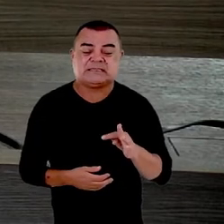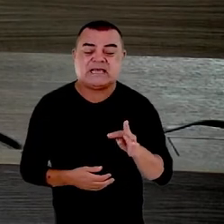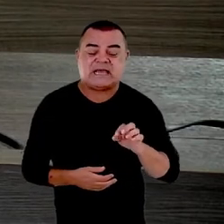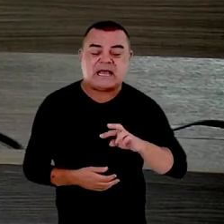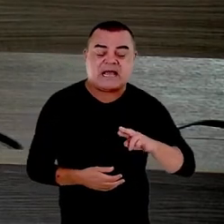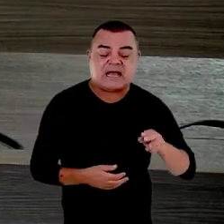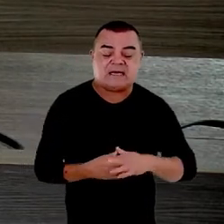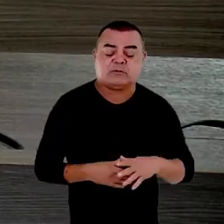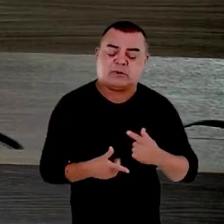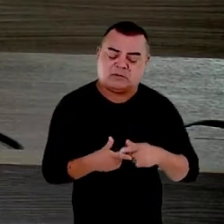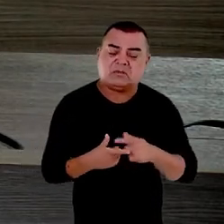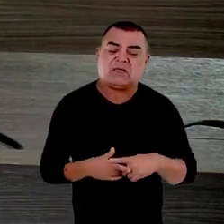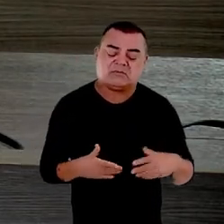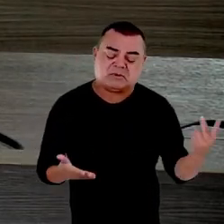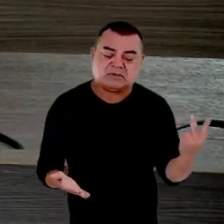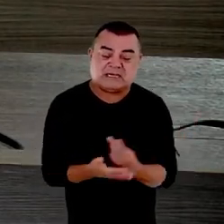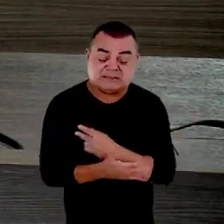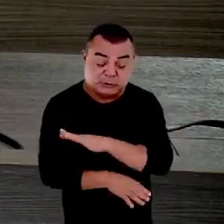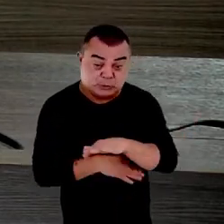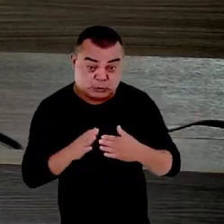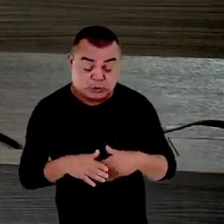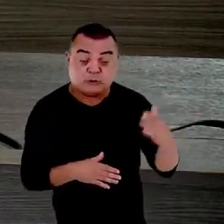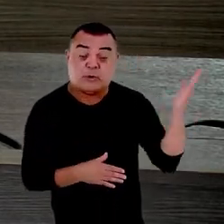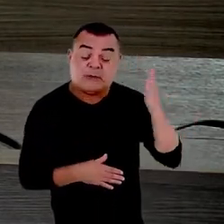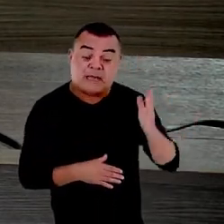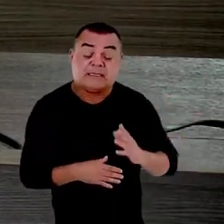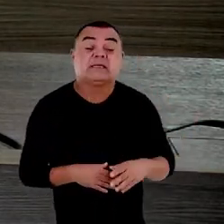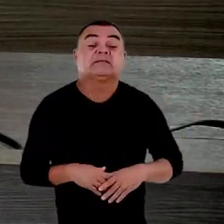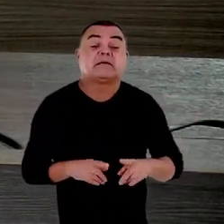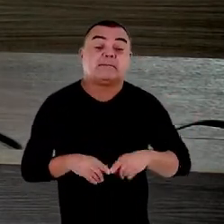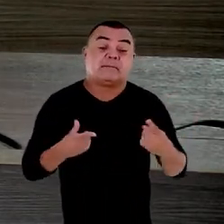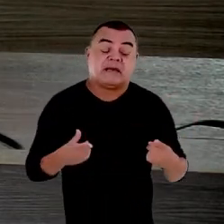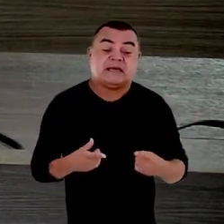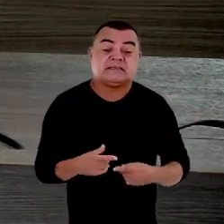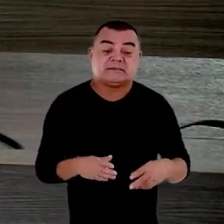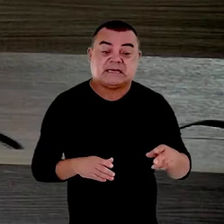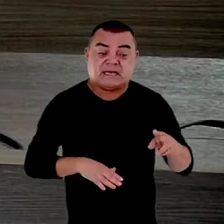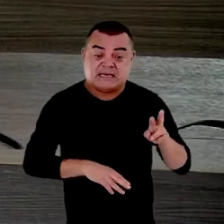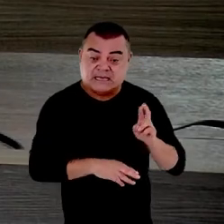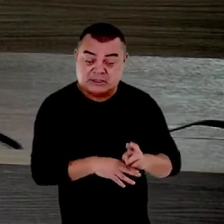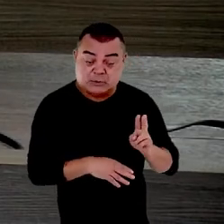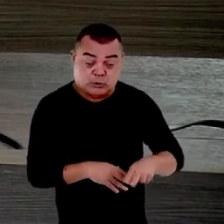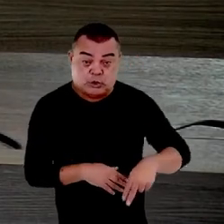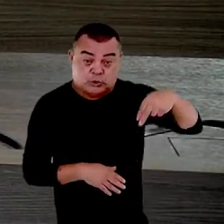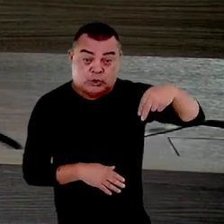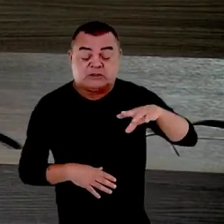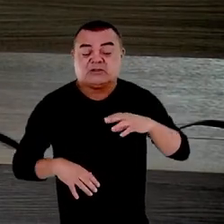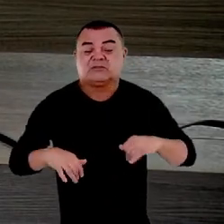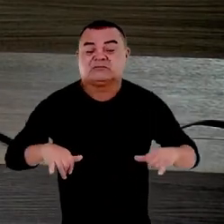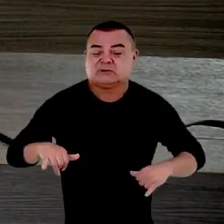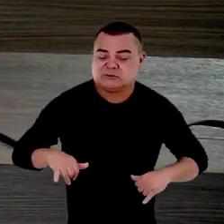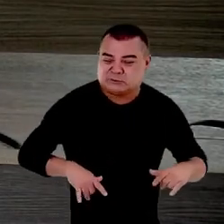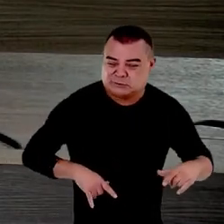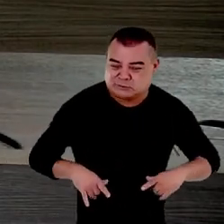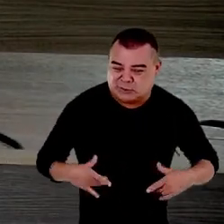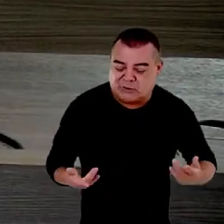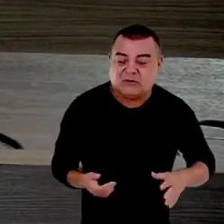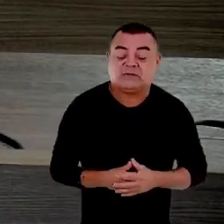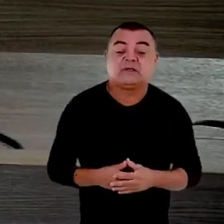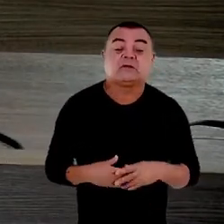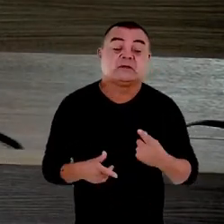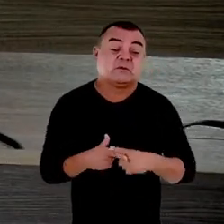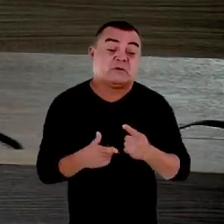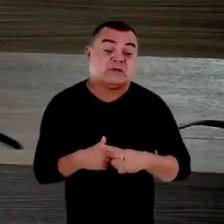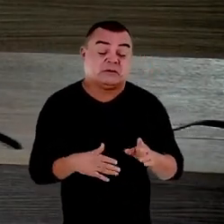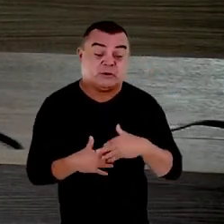aflige todo o país mas a região norte sofre de forma contundente com este problema então nós temos desterrados